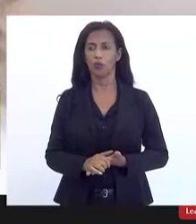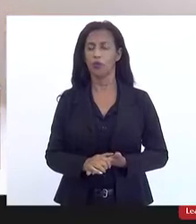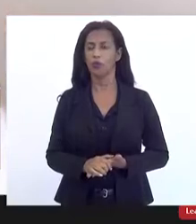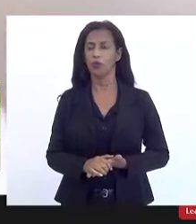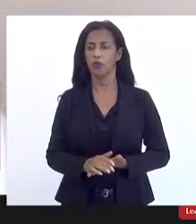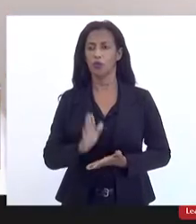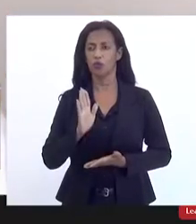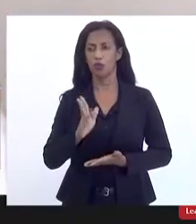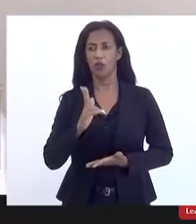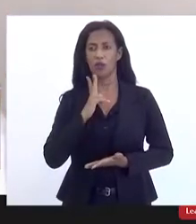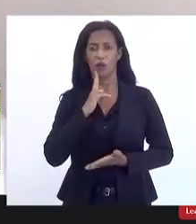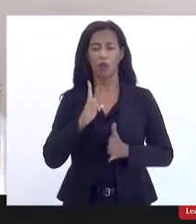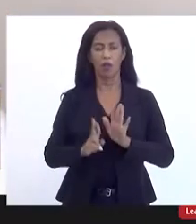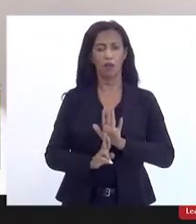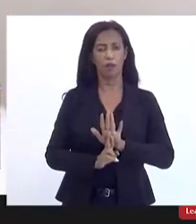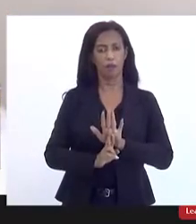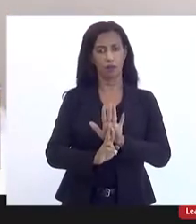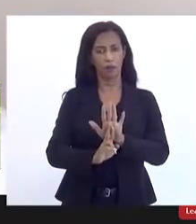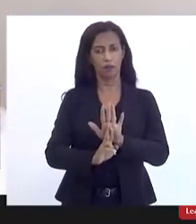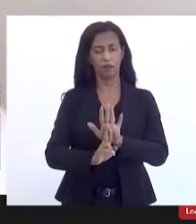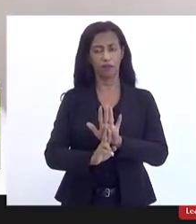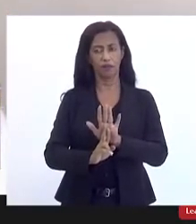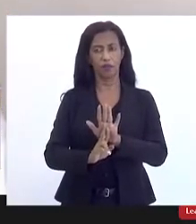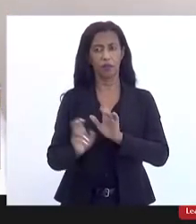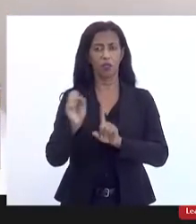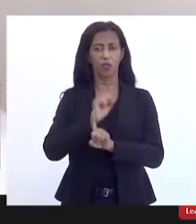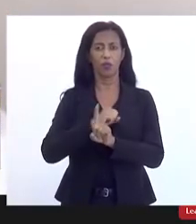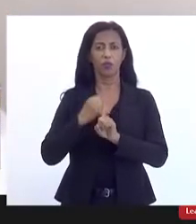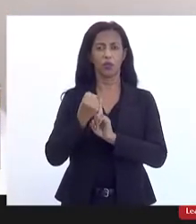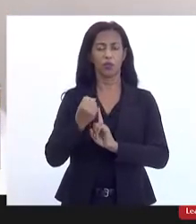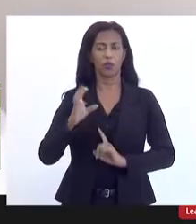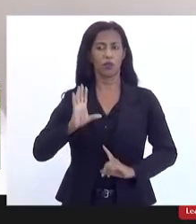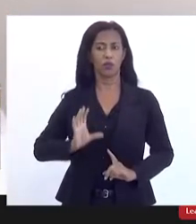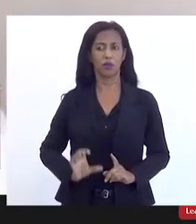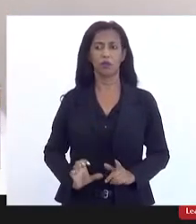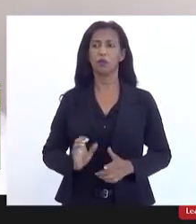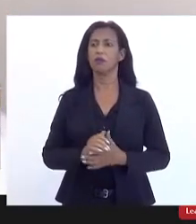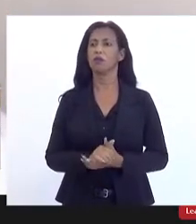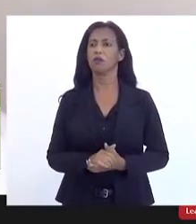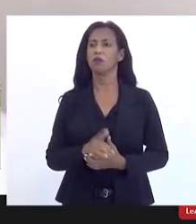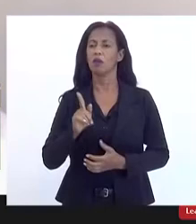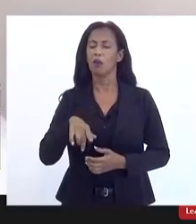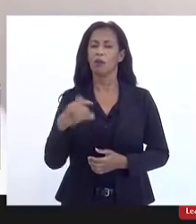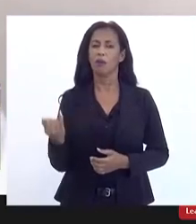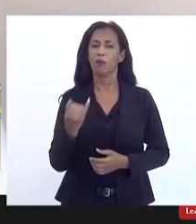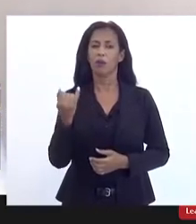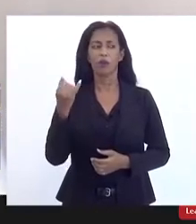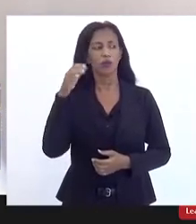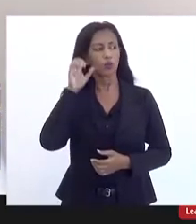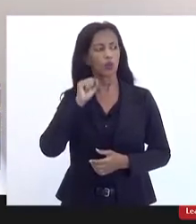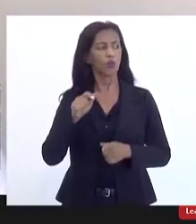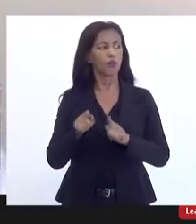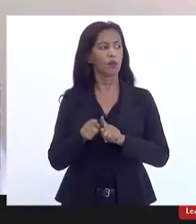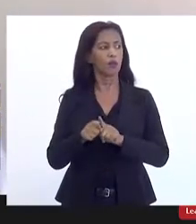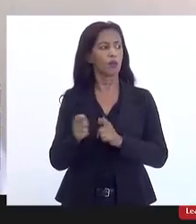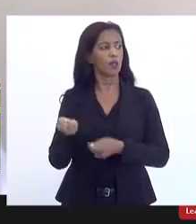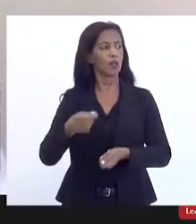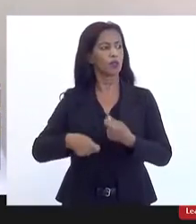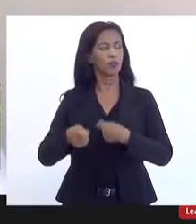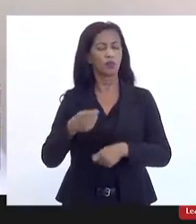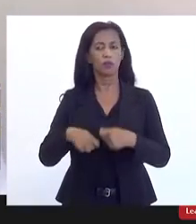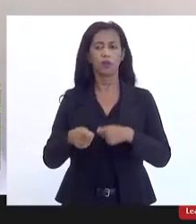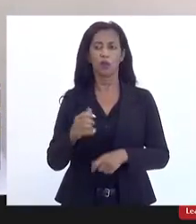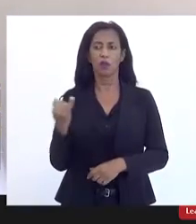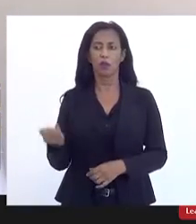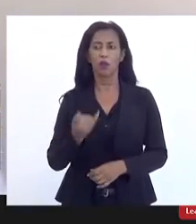tivemos apenas a representação da sociedade civil organizada então é importante ouvir também a administração direta